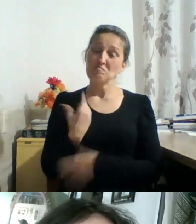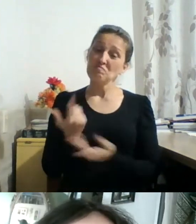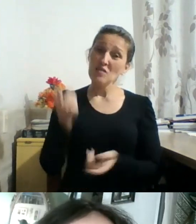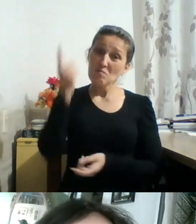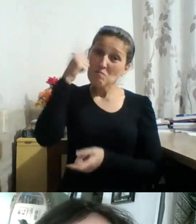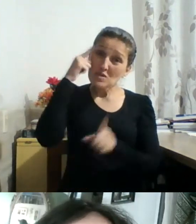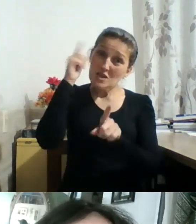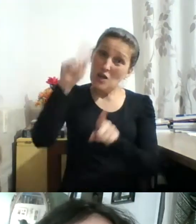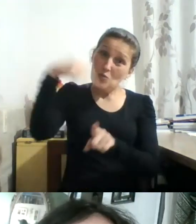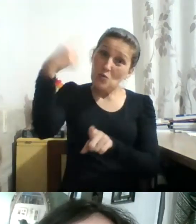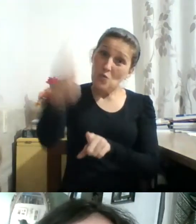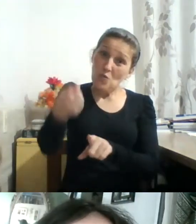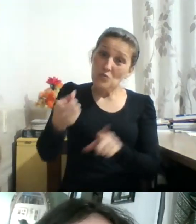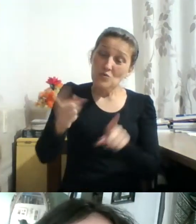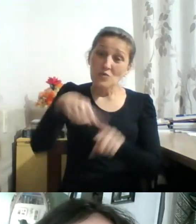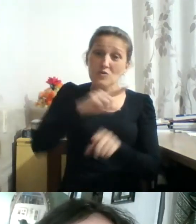acompanhar.